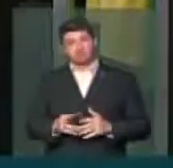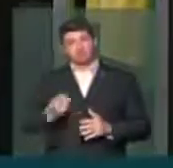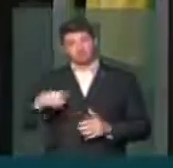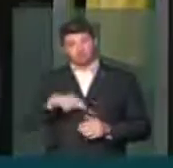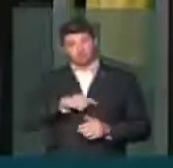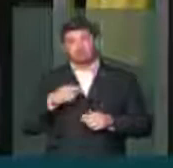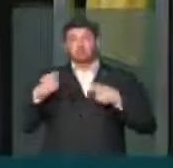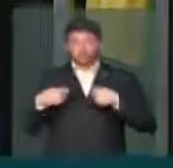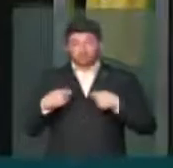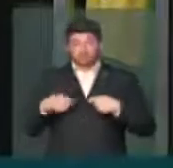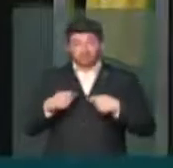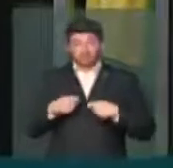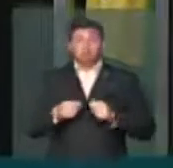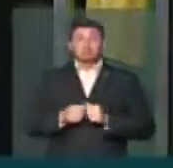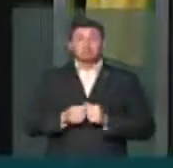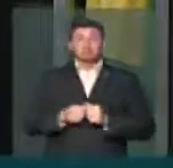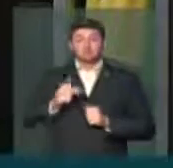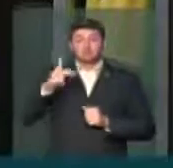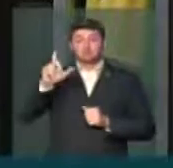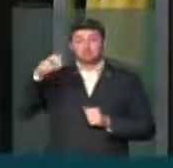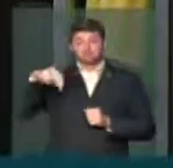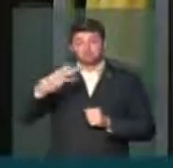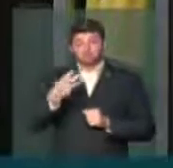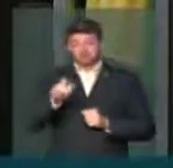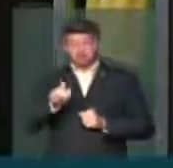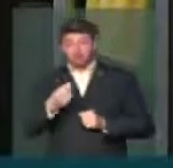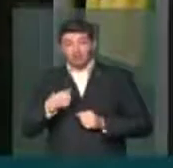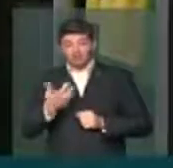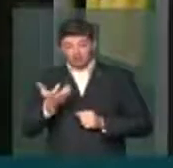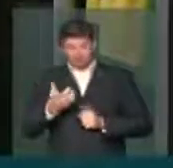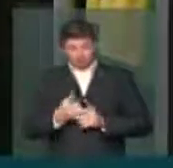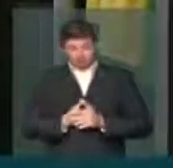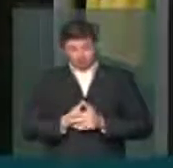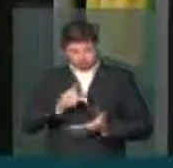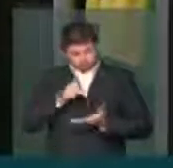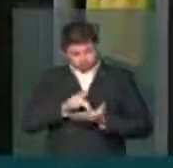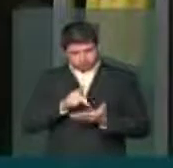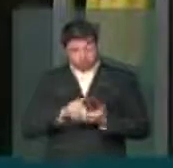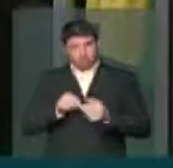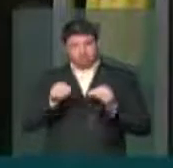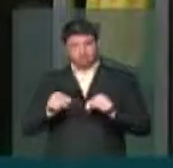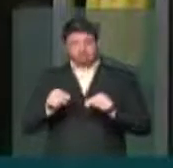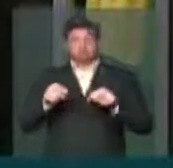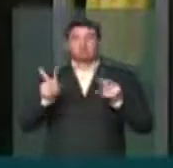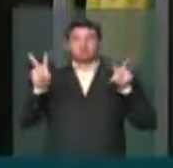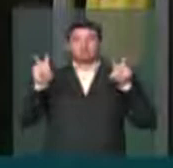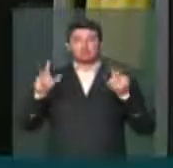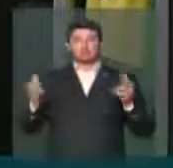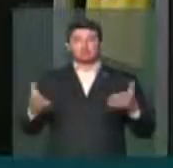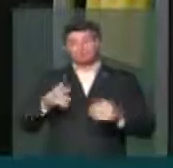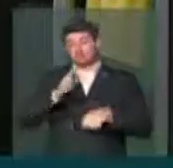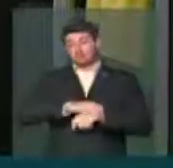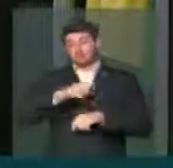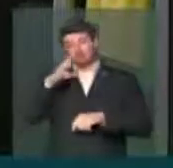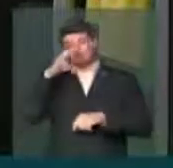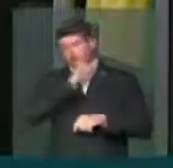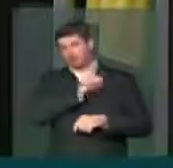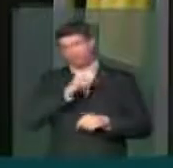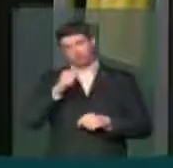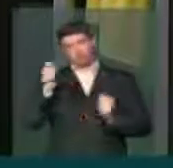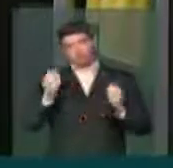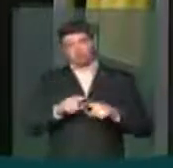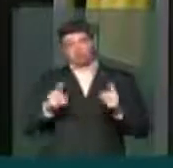temos que rejeitar o PLN 36. Eu gostaria muito de aprovar essa matéria que está em pauta o mais rápido possível.